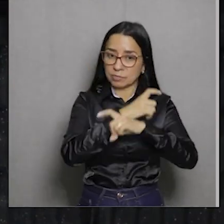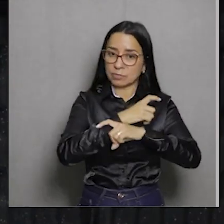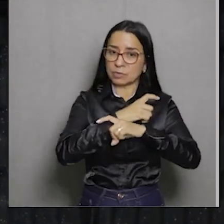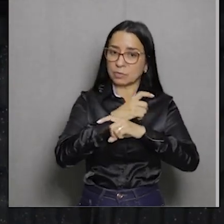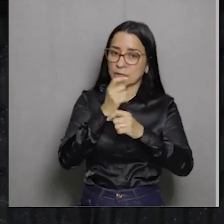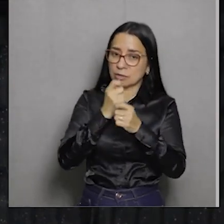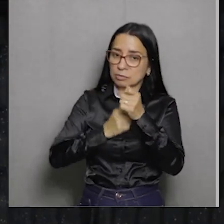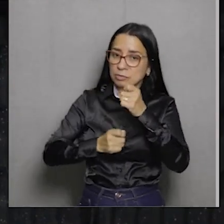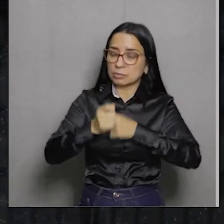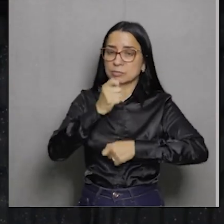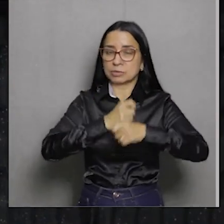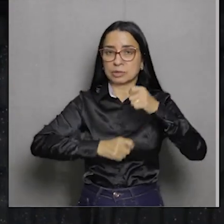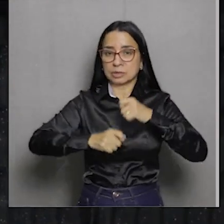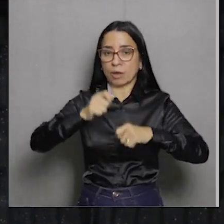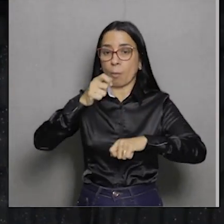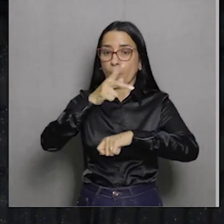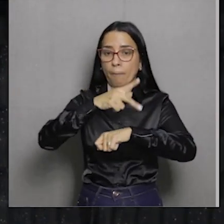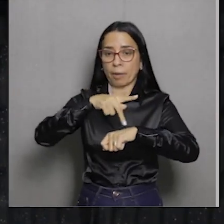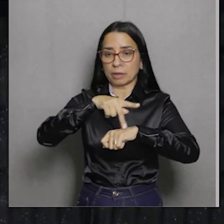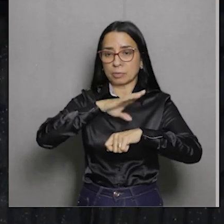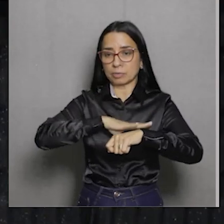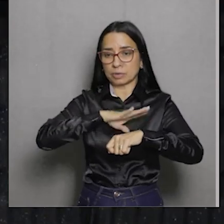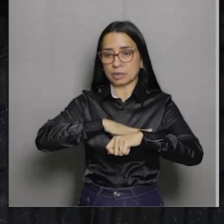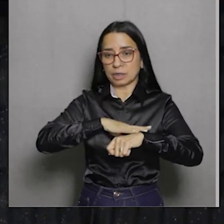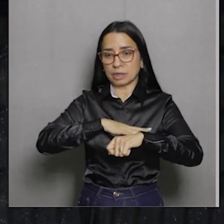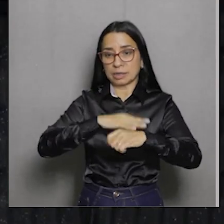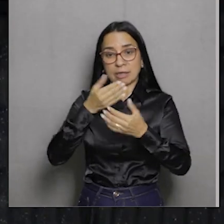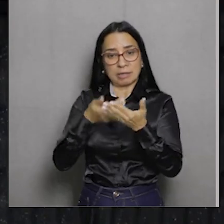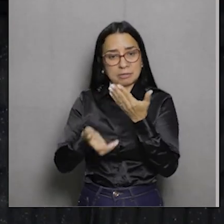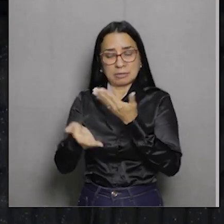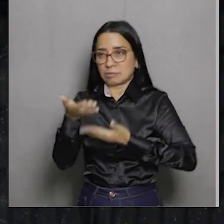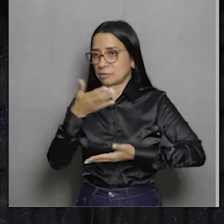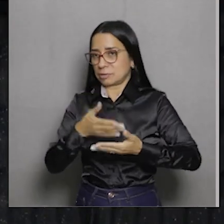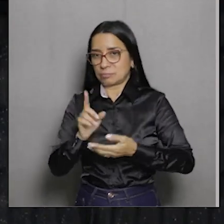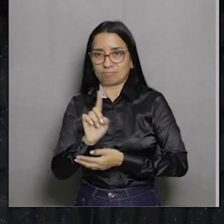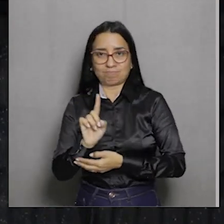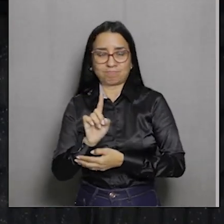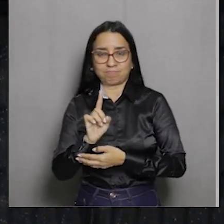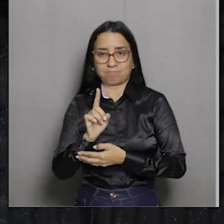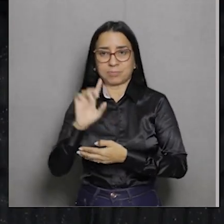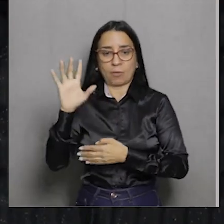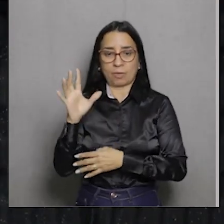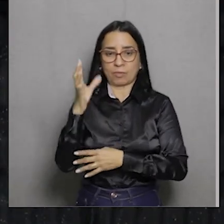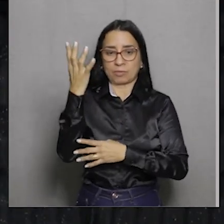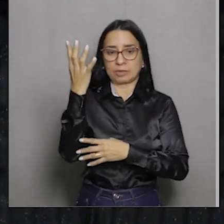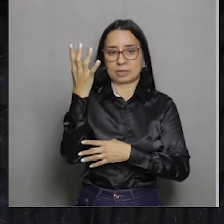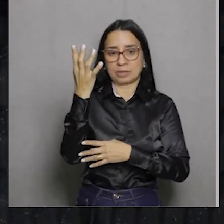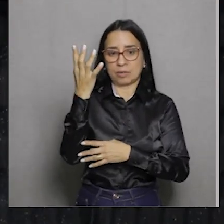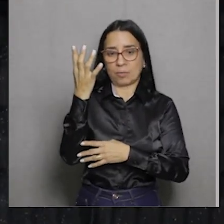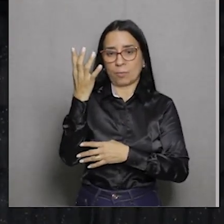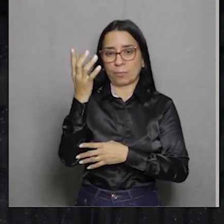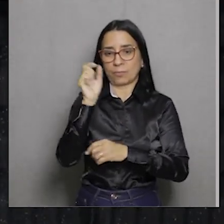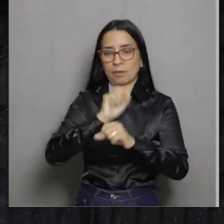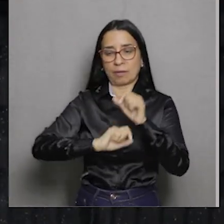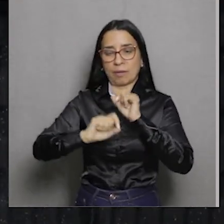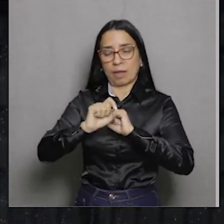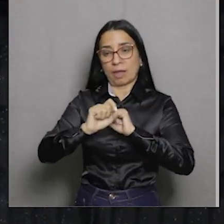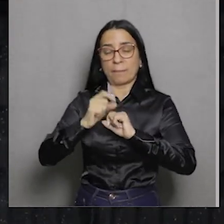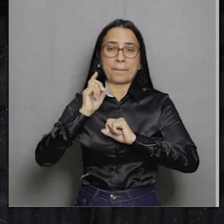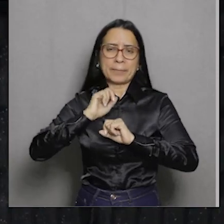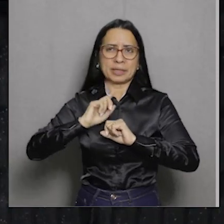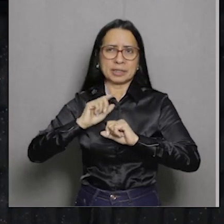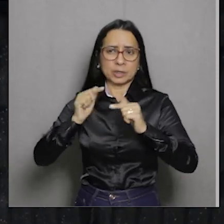capitanias não ocorresse. Por isso você vê Minas pensando em lutar pela independência de uma forma bem regional, bem local.